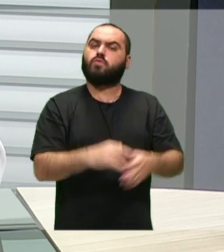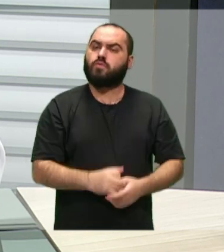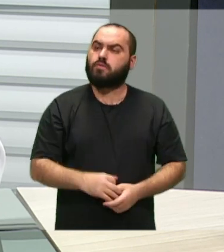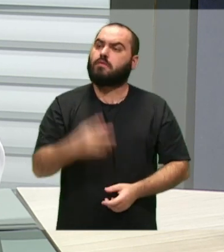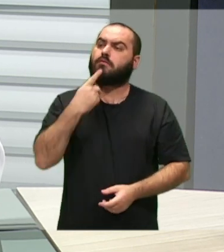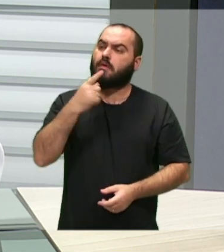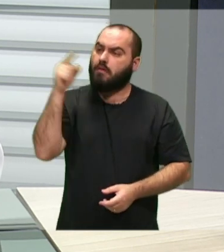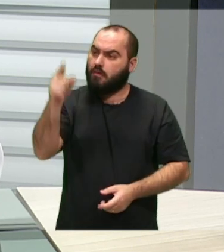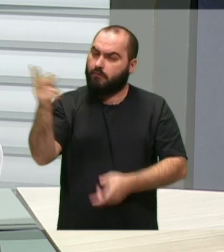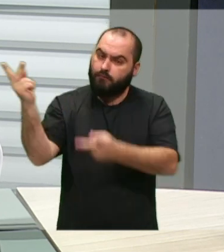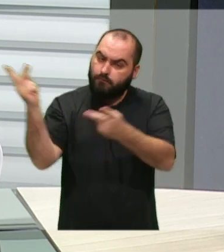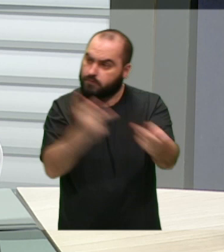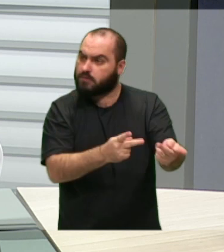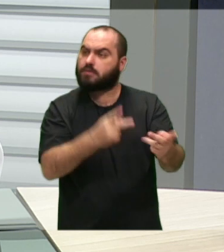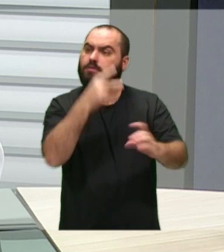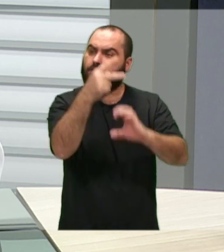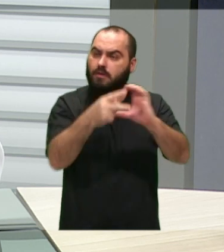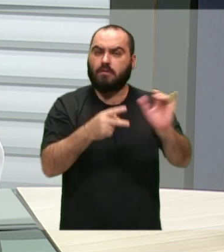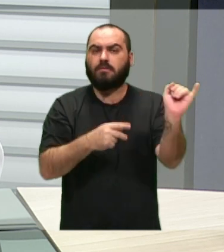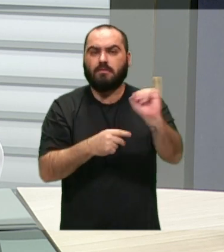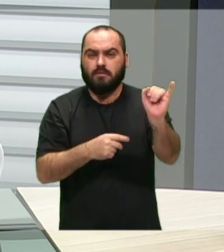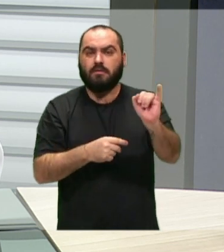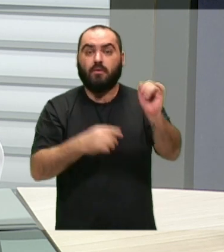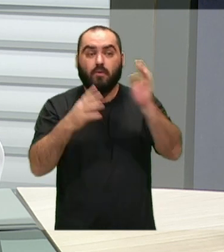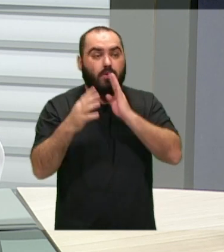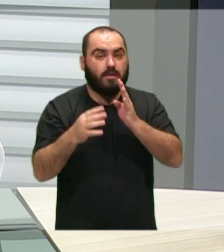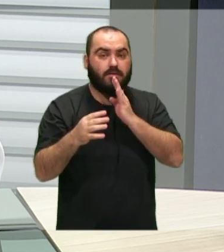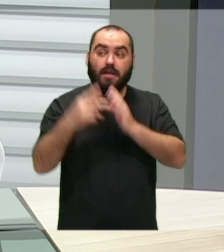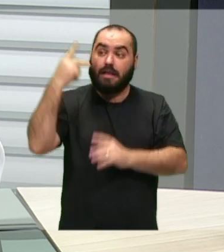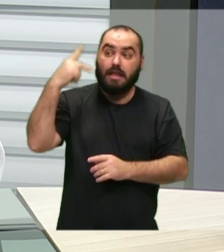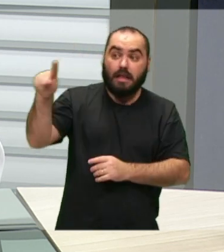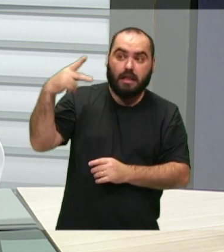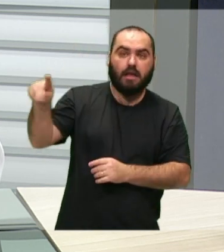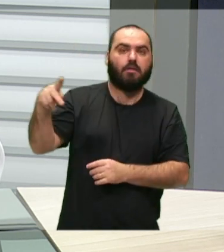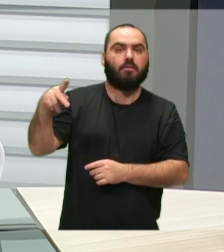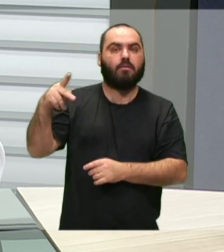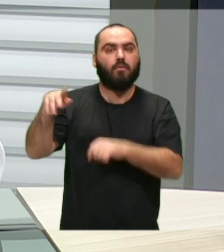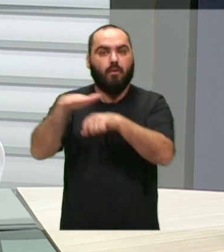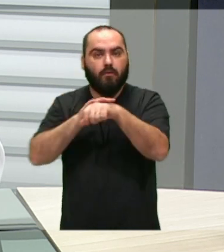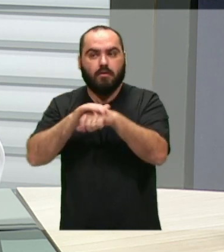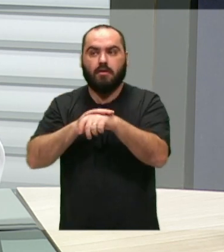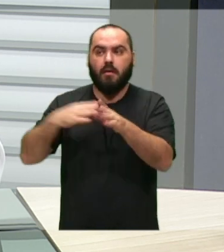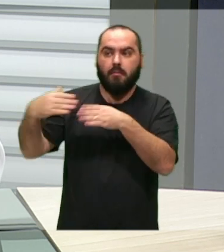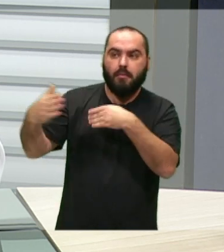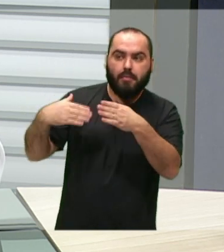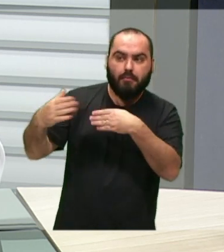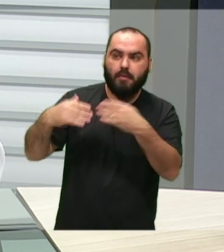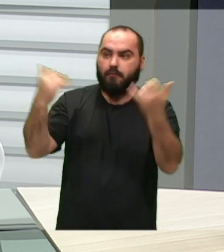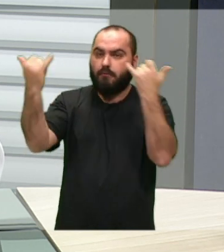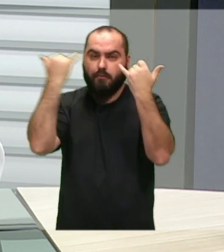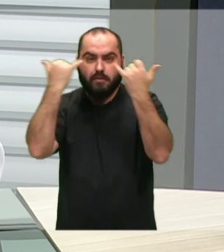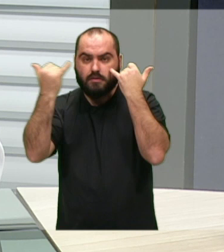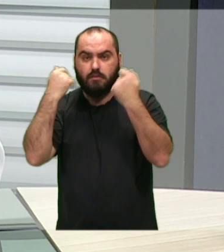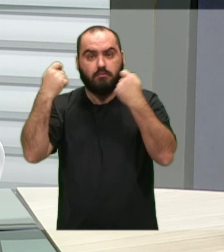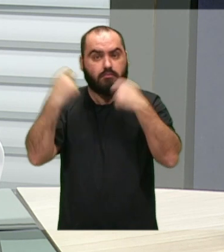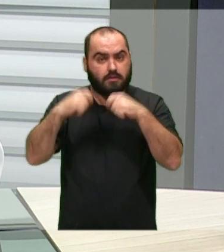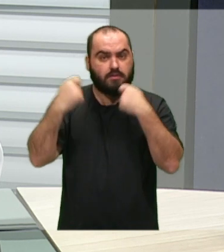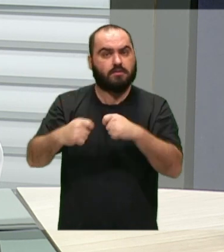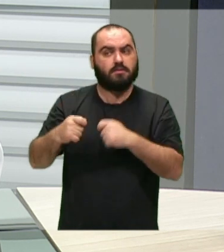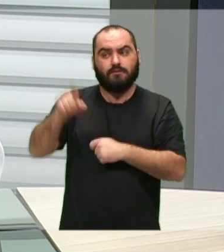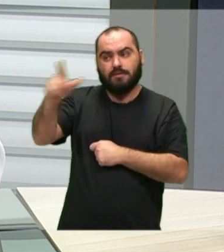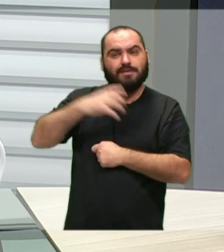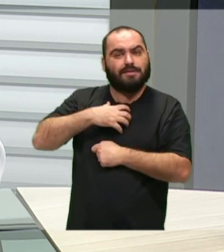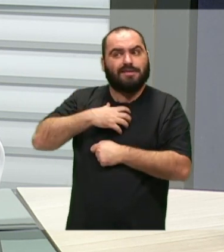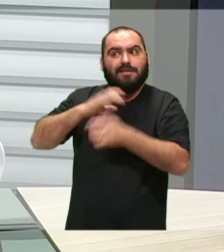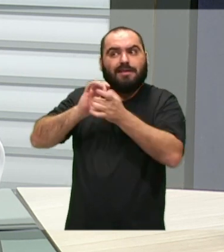Visite a sua casa, você precisa conhecer esse ambiente, é seu, interagir, debater, trazer ideia, trazer informações. Se sinta muito à